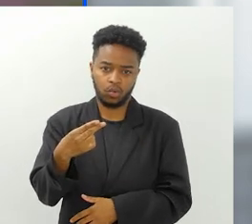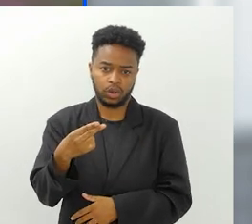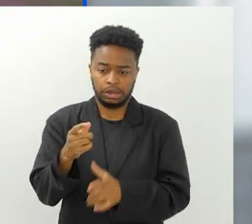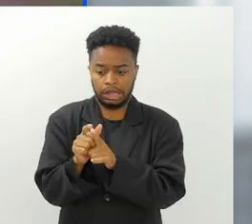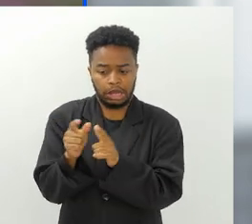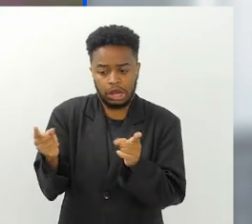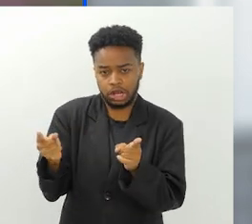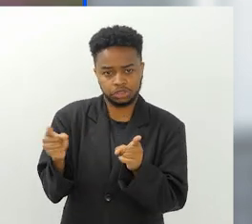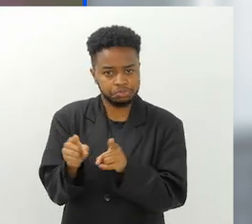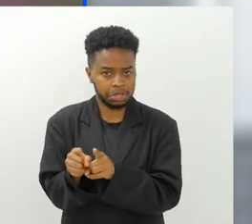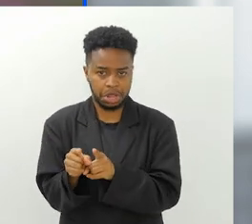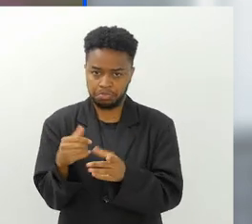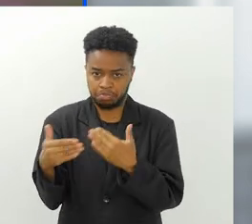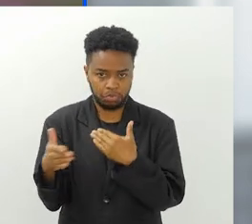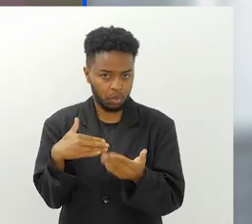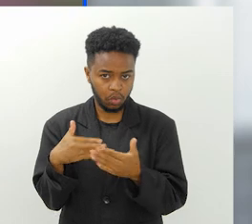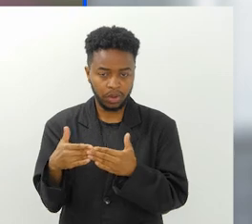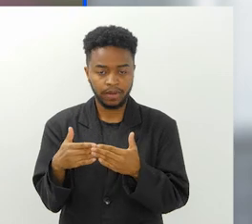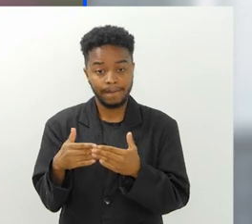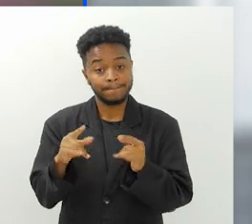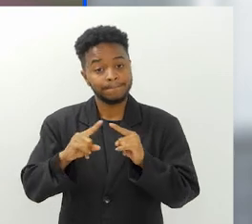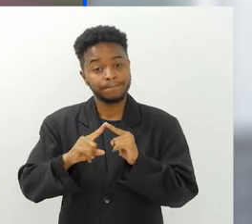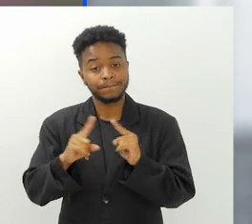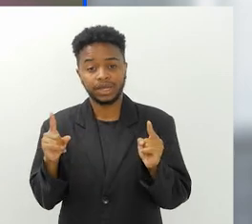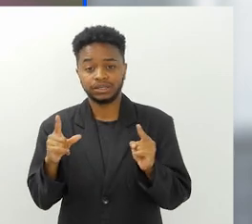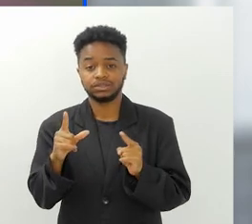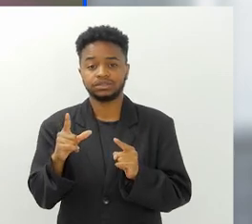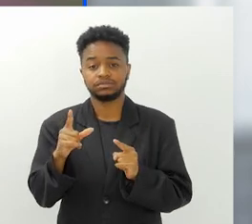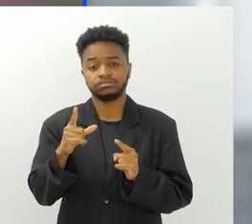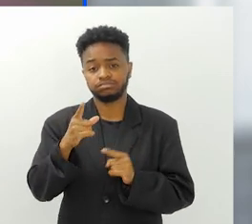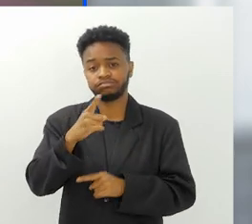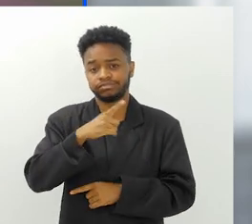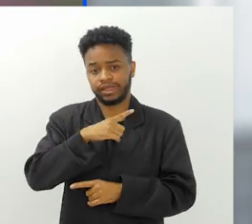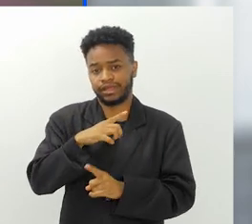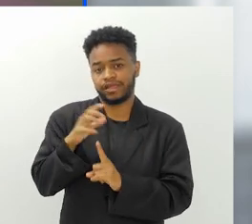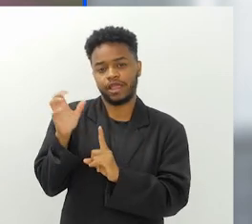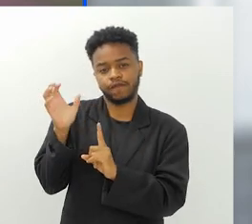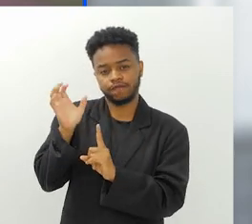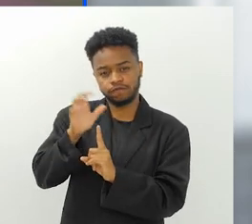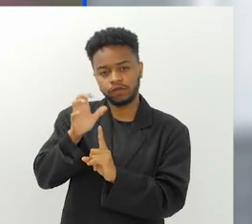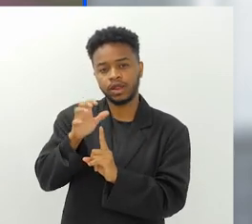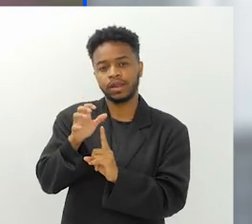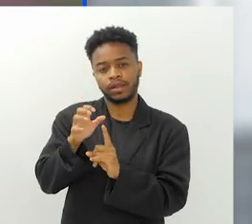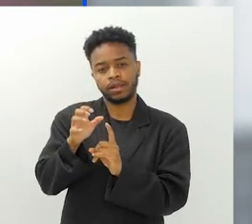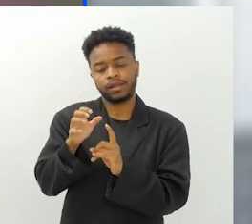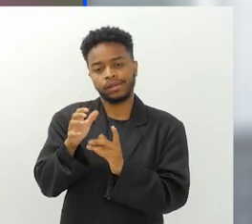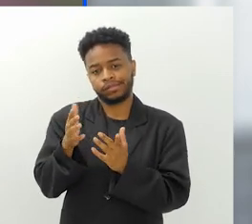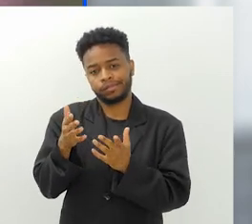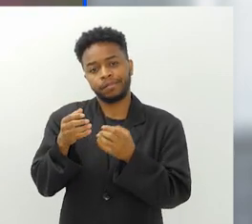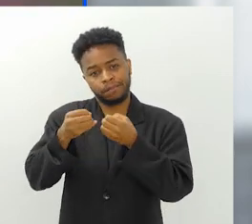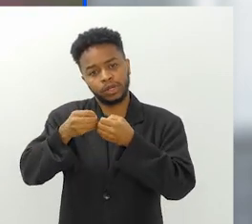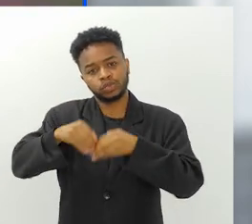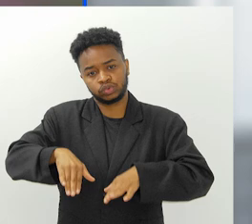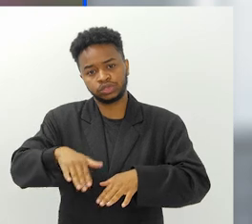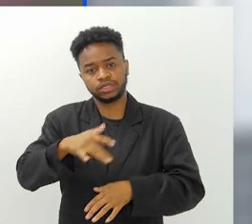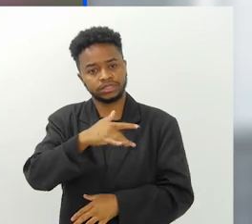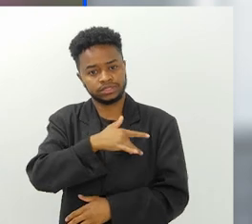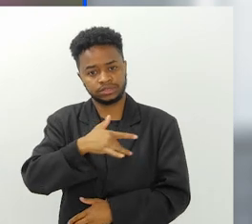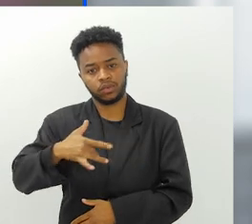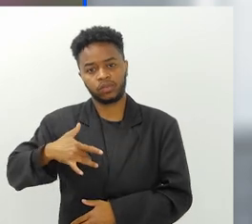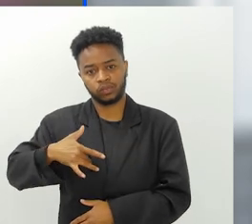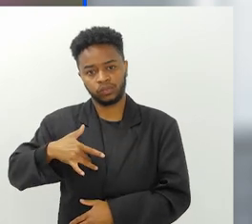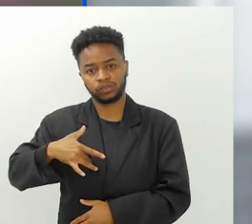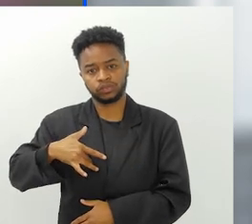macroplásticos ou microplásticos, eles têm uma interferência vital, né? Na